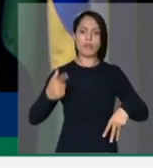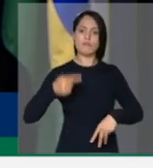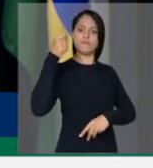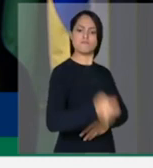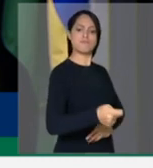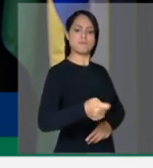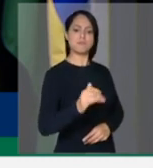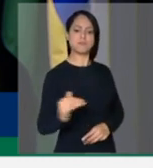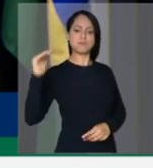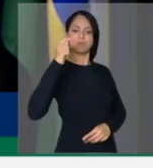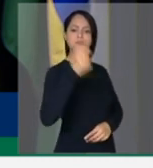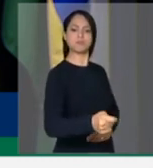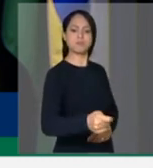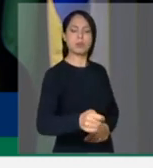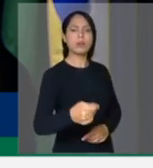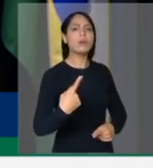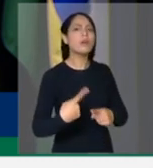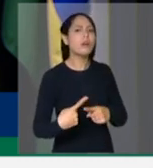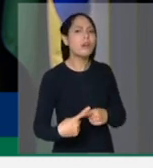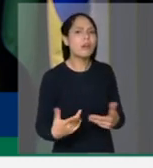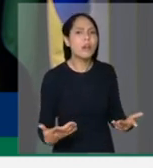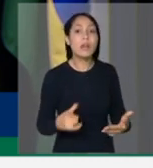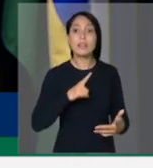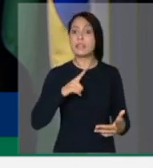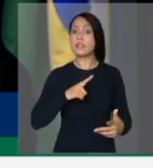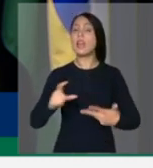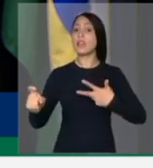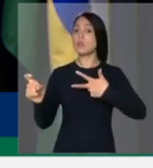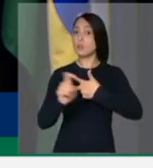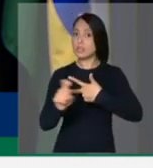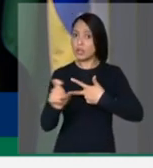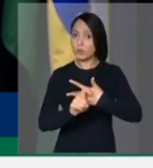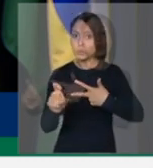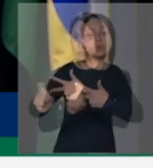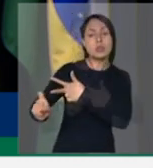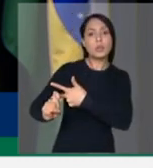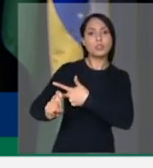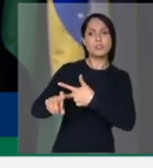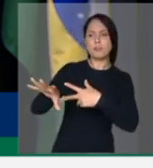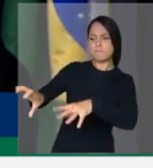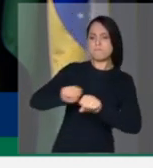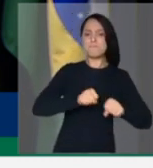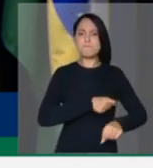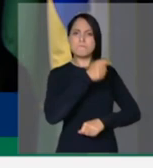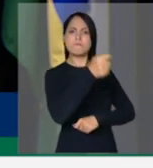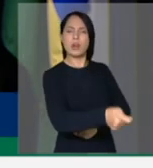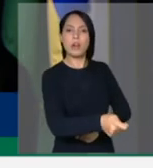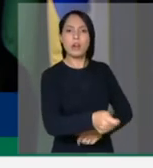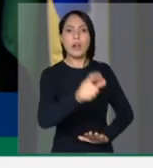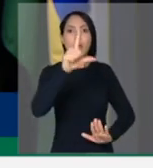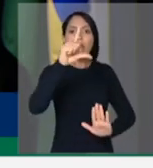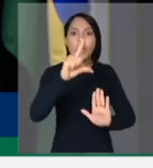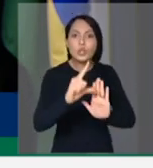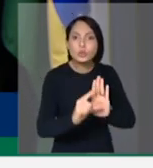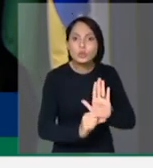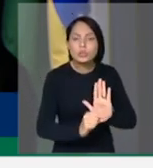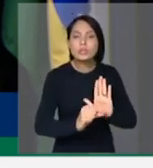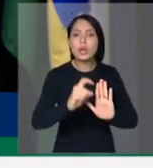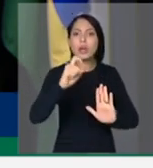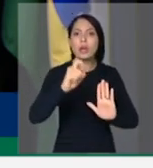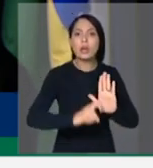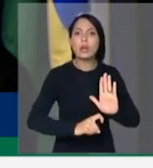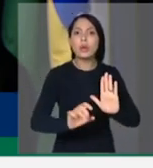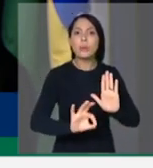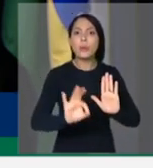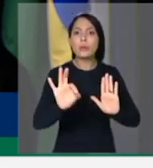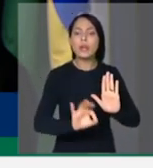Ele usurpou uma competência do Executivo, ele fez com que a redução de alíquota, aquela medida que o presidente